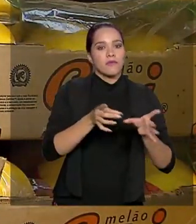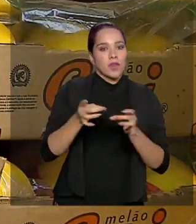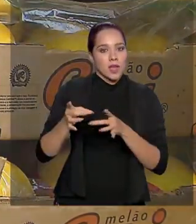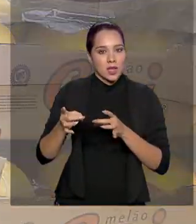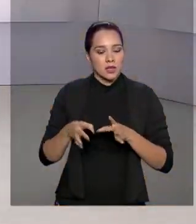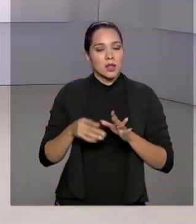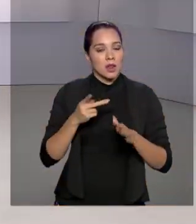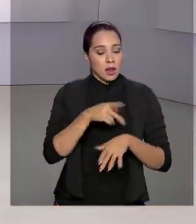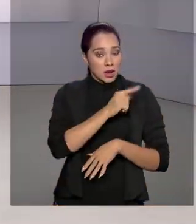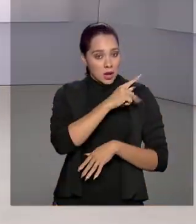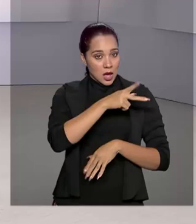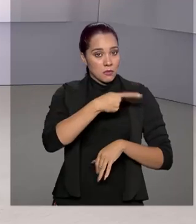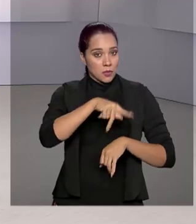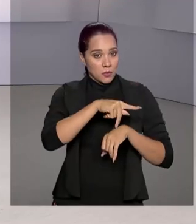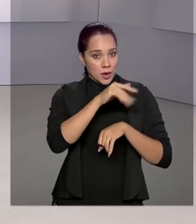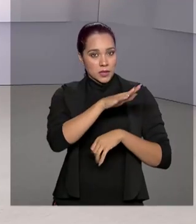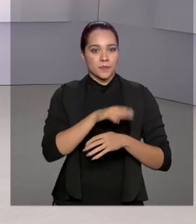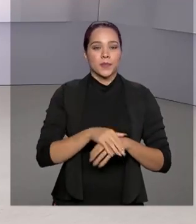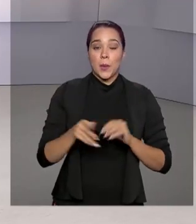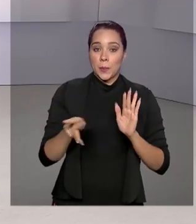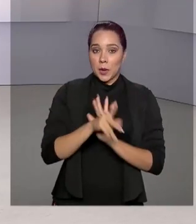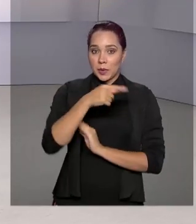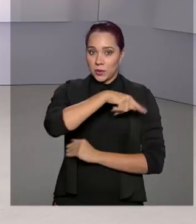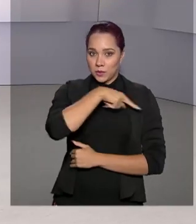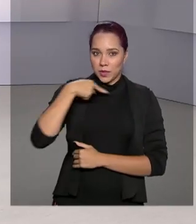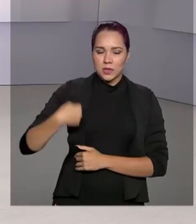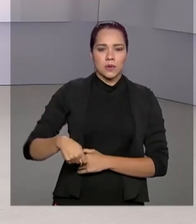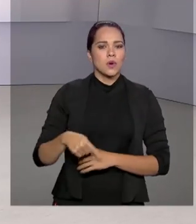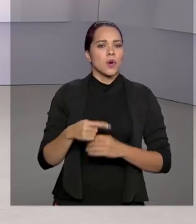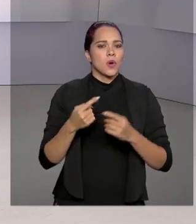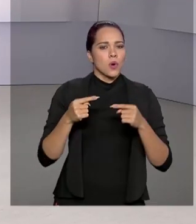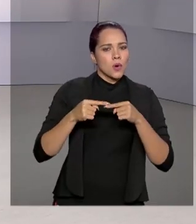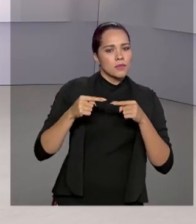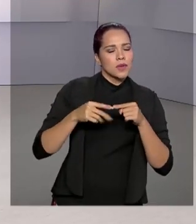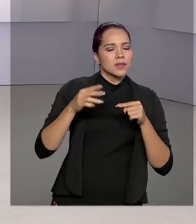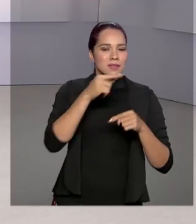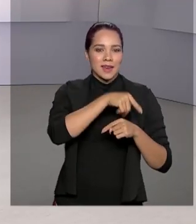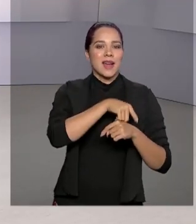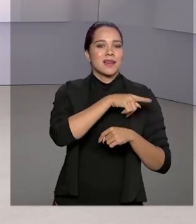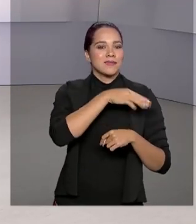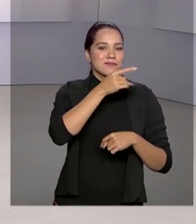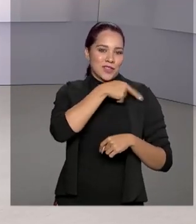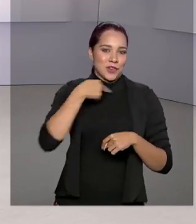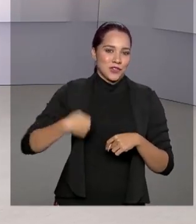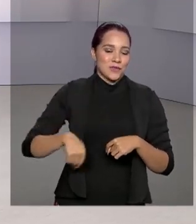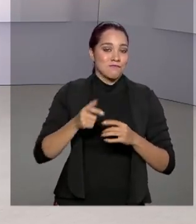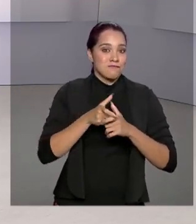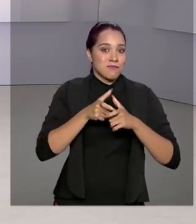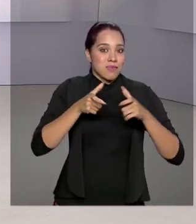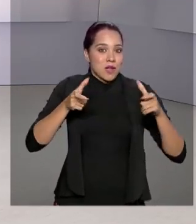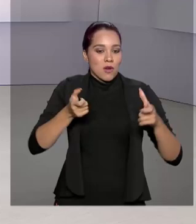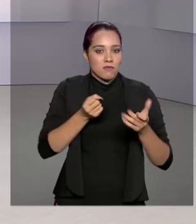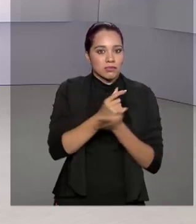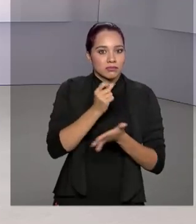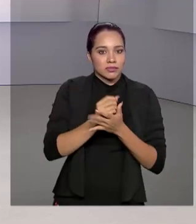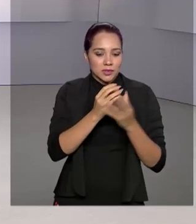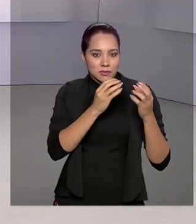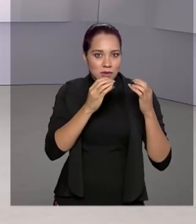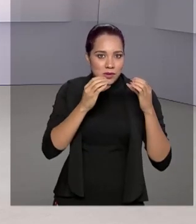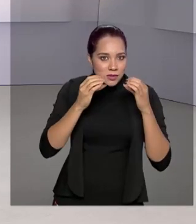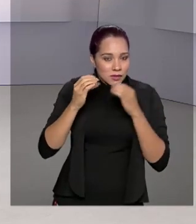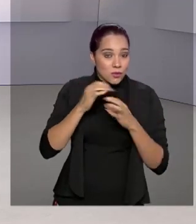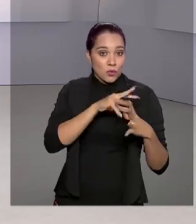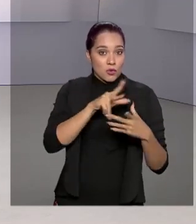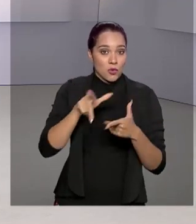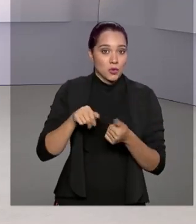mercado do país. A safra brasileira coincide com a entre-safra na China, que é o maior mercado consumidor de melão no mundo. Os